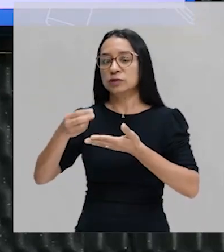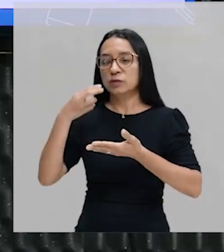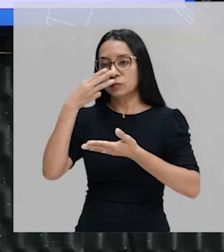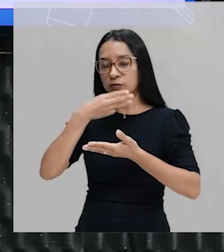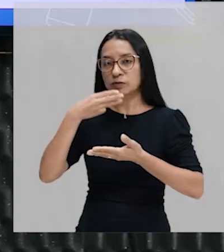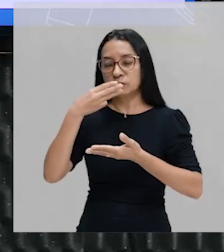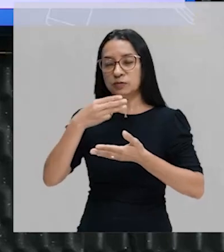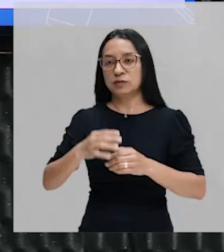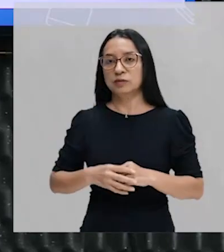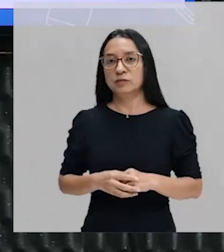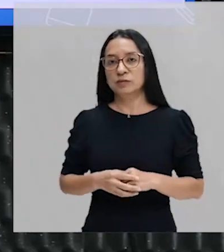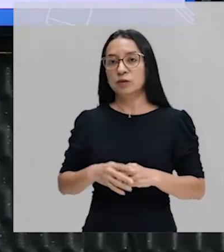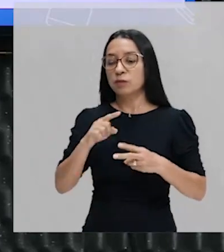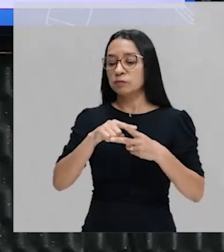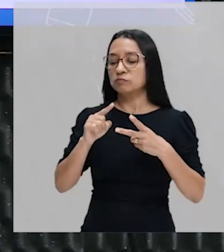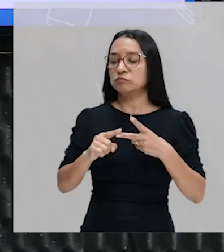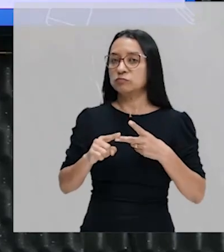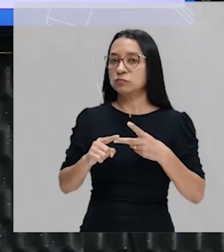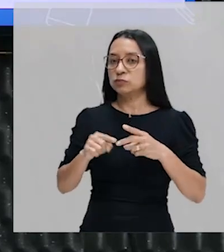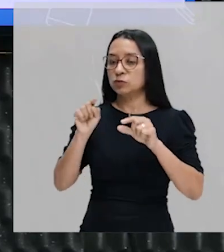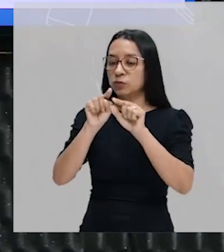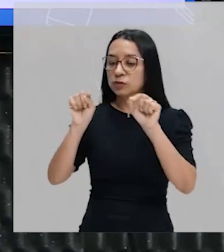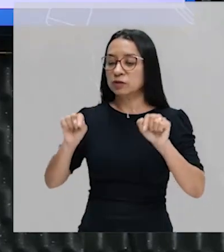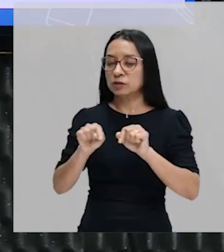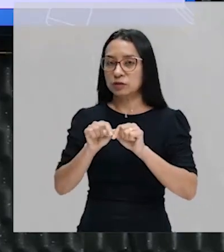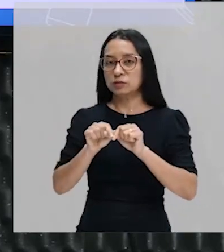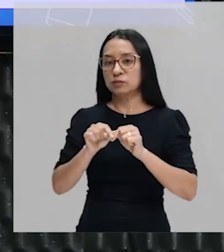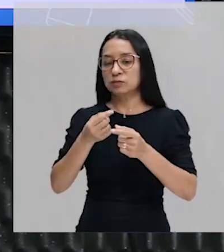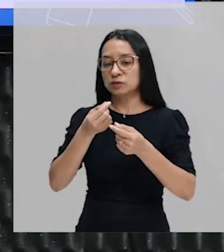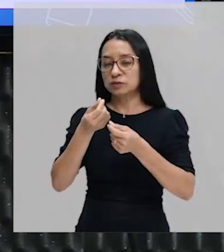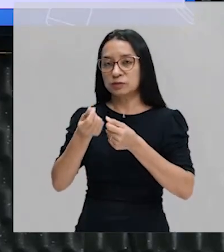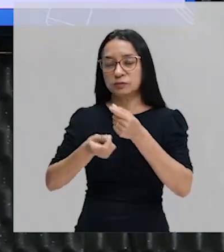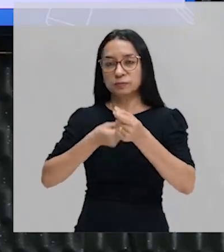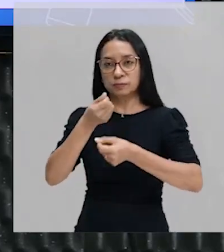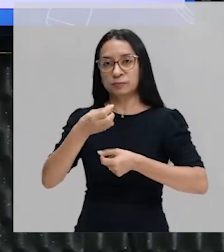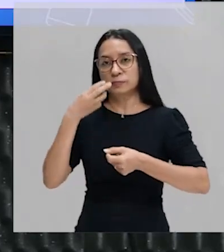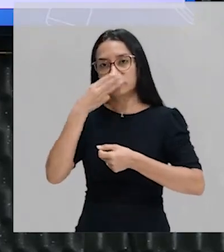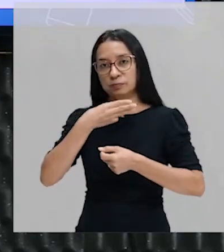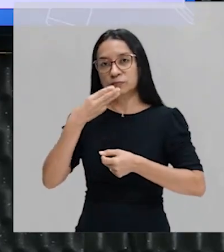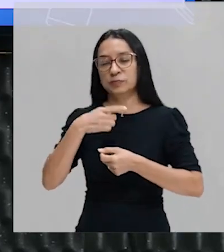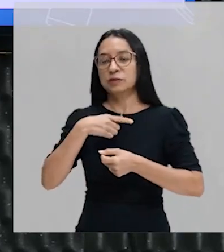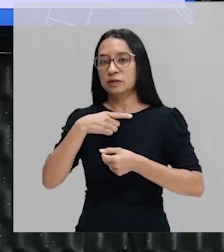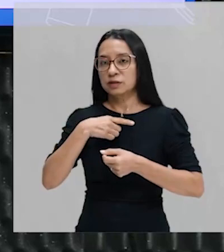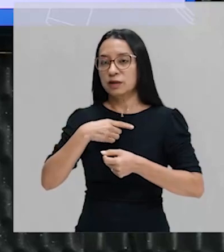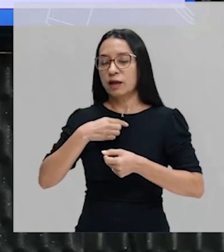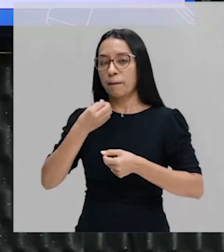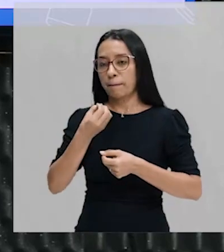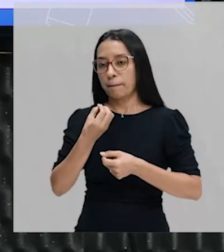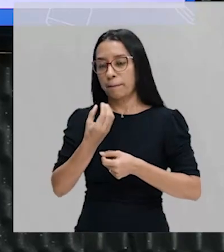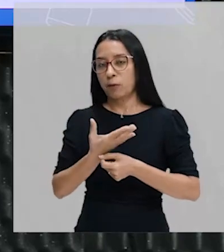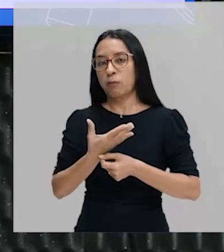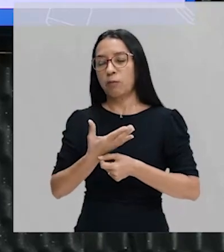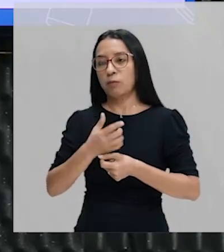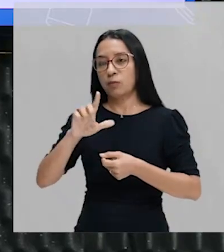no mercado europeu. Dois setores da economia açucareira que geram bastante lucro. O setor